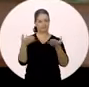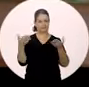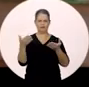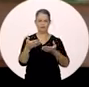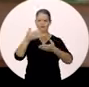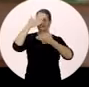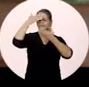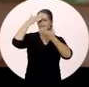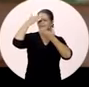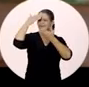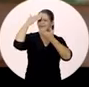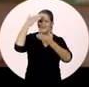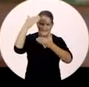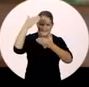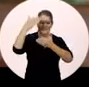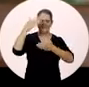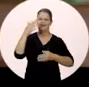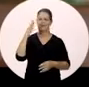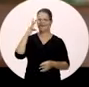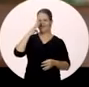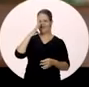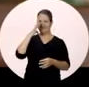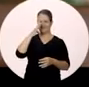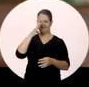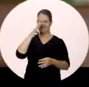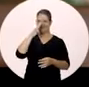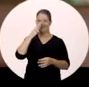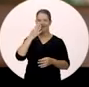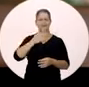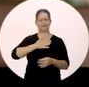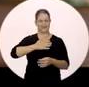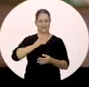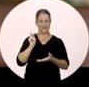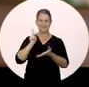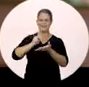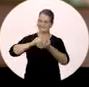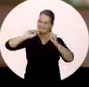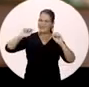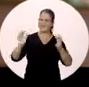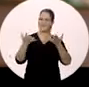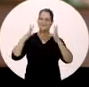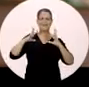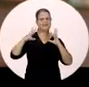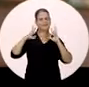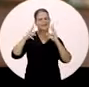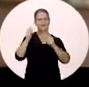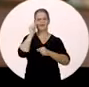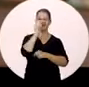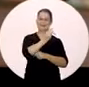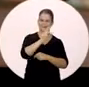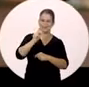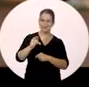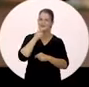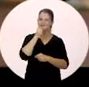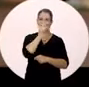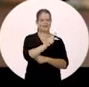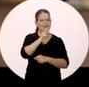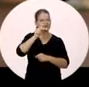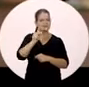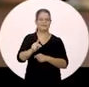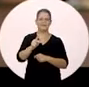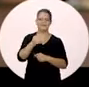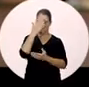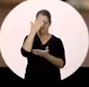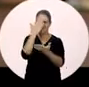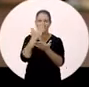hoje, o meu muito obrigada, minha admiração e minha mais sincera homenagem a todas as professoras e professores